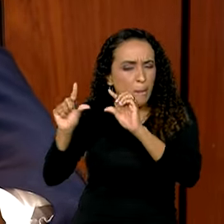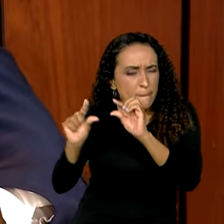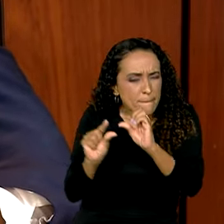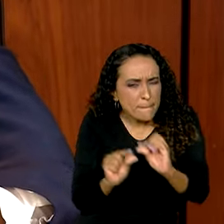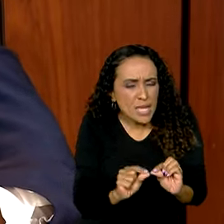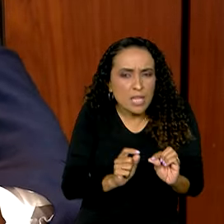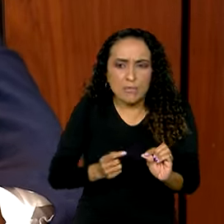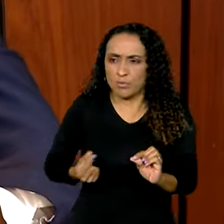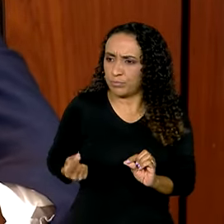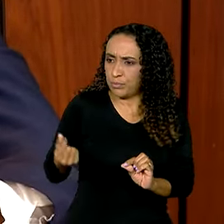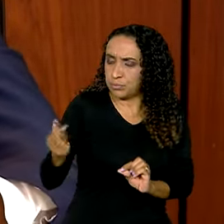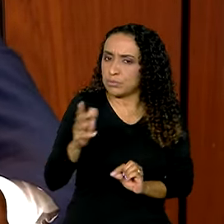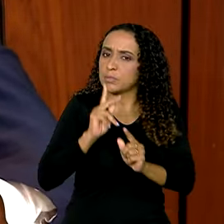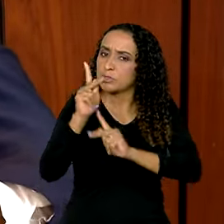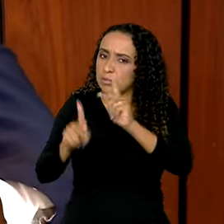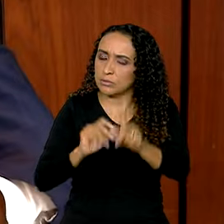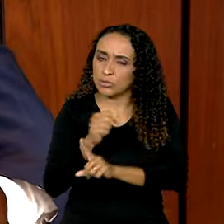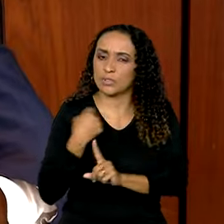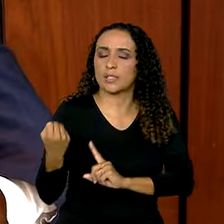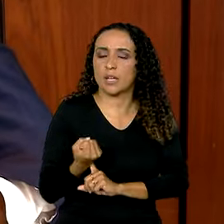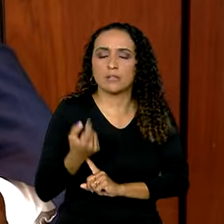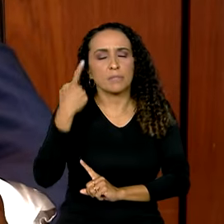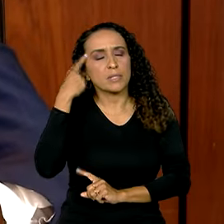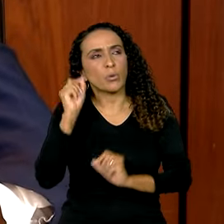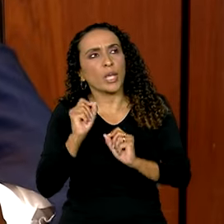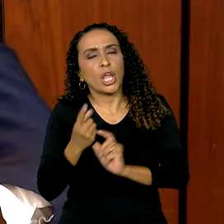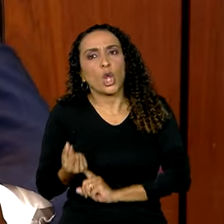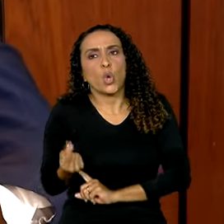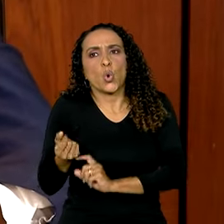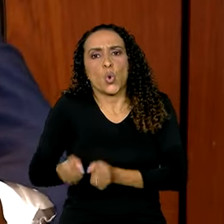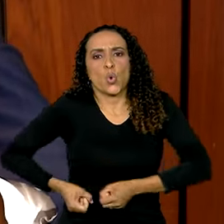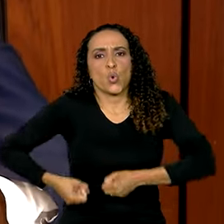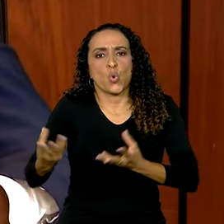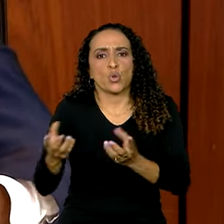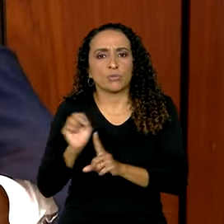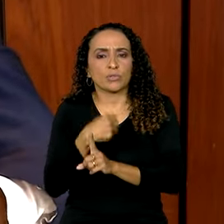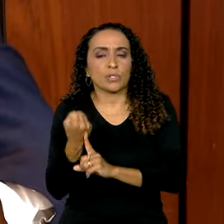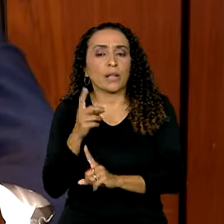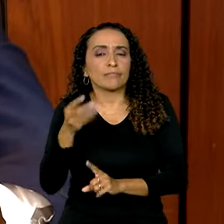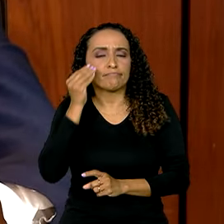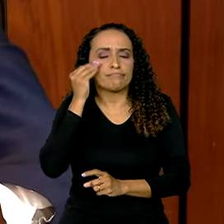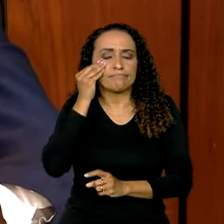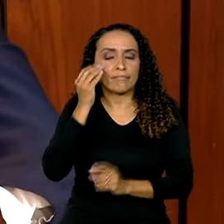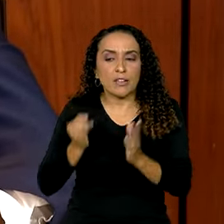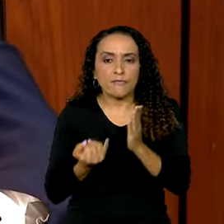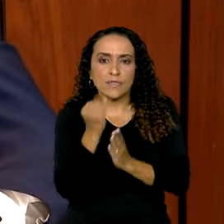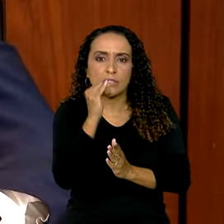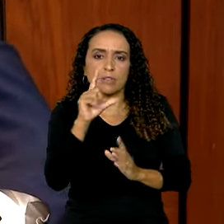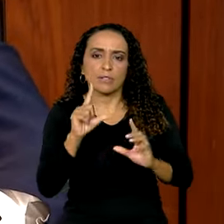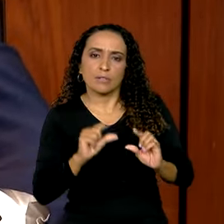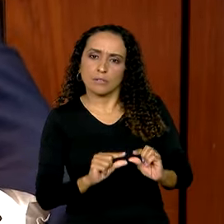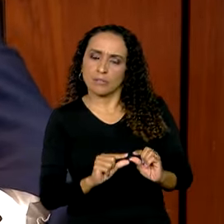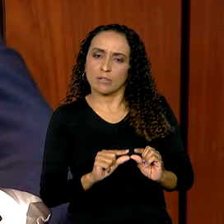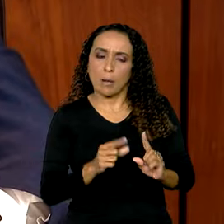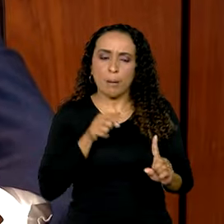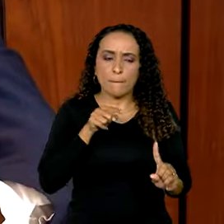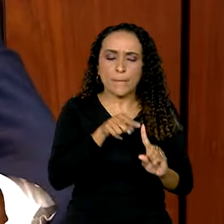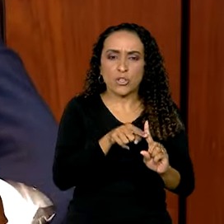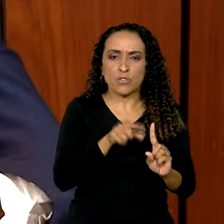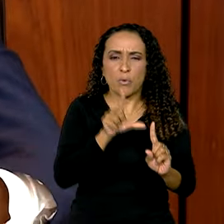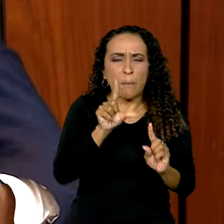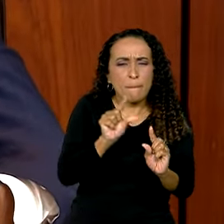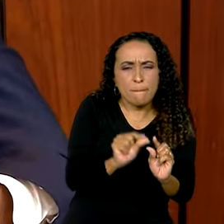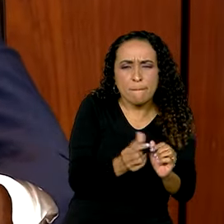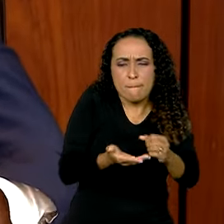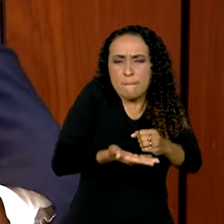custo para a sociedade possível. Então, se a gente pensar o que custa para a sociedade, é você tentar trazer a inflação para a meta com o